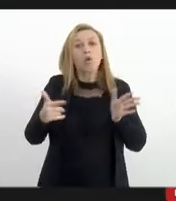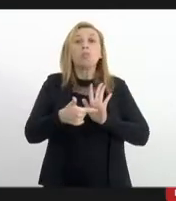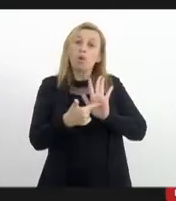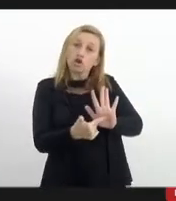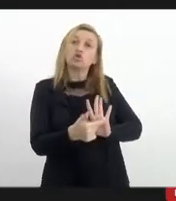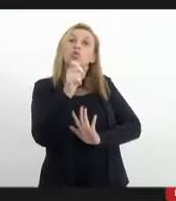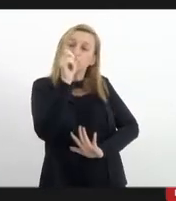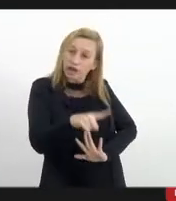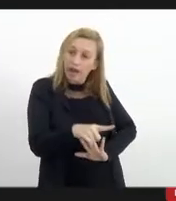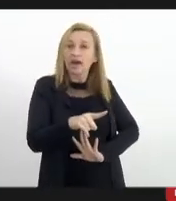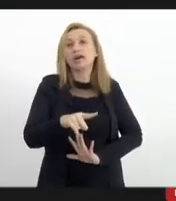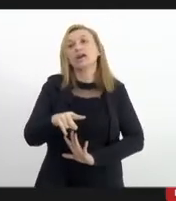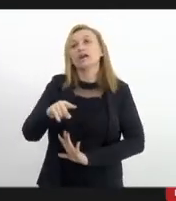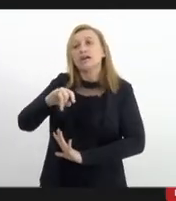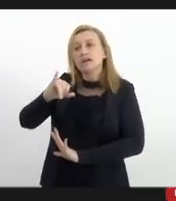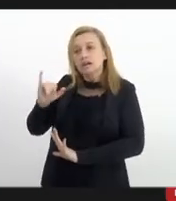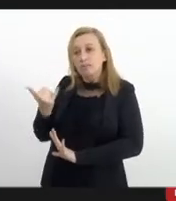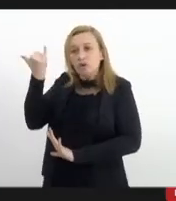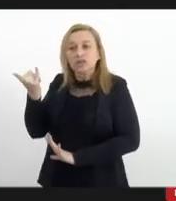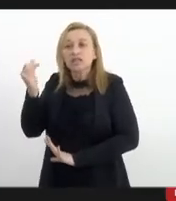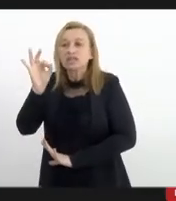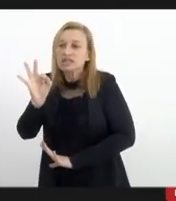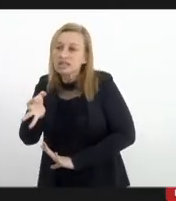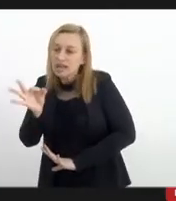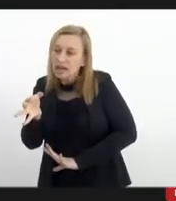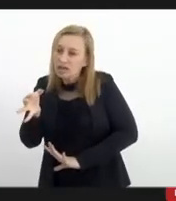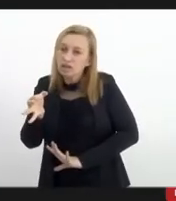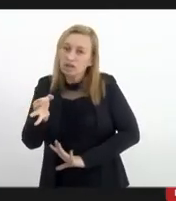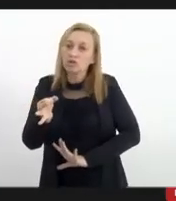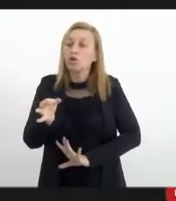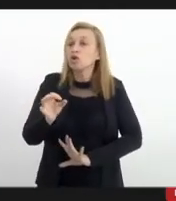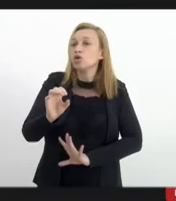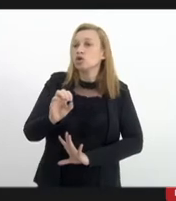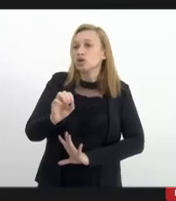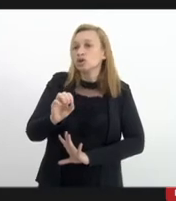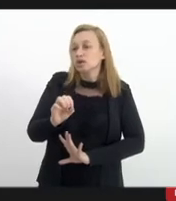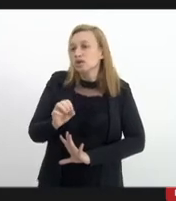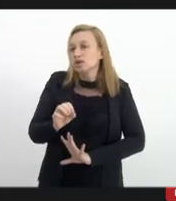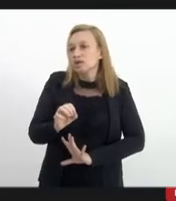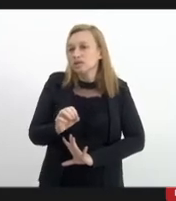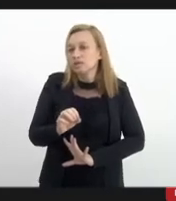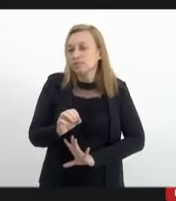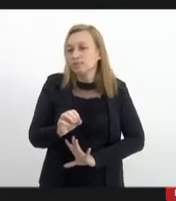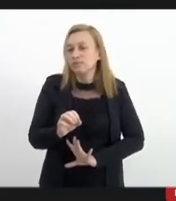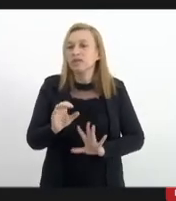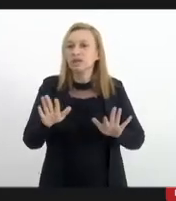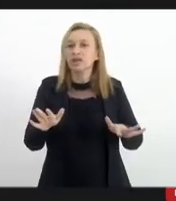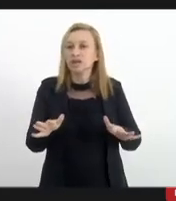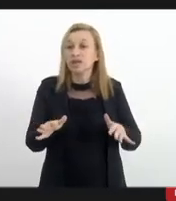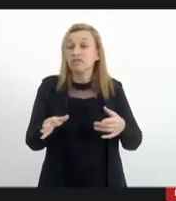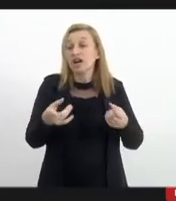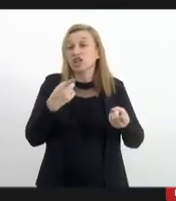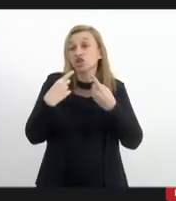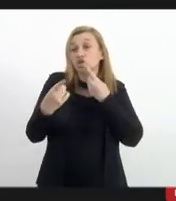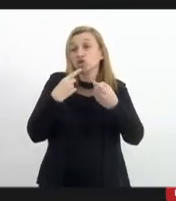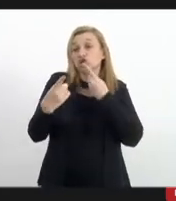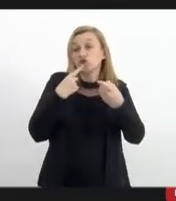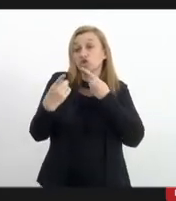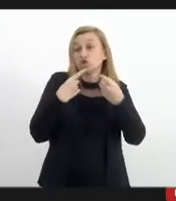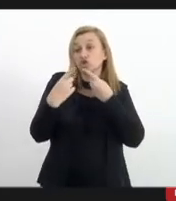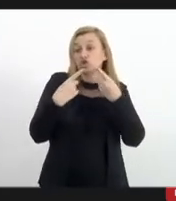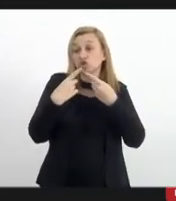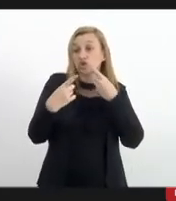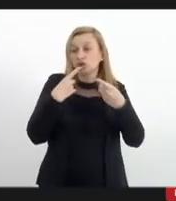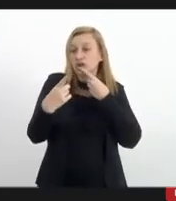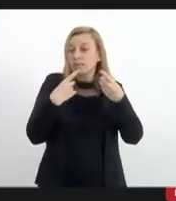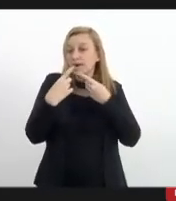excepcionalidade. Porque ficar nesse critério subjetivo, a gente vai ficar discutindo aqui o sexo dos anjos durante todo dia, provavelmente eu não